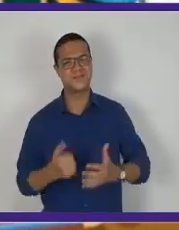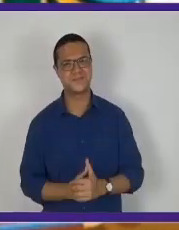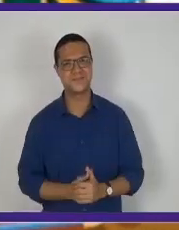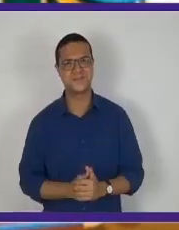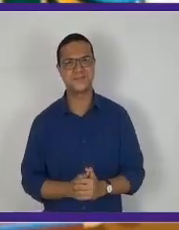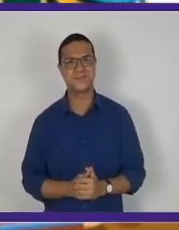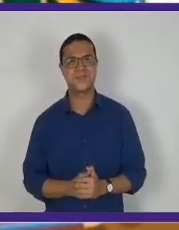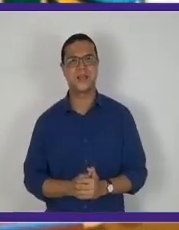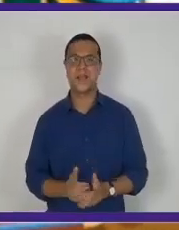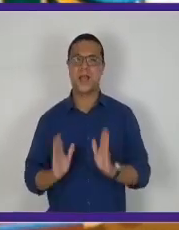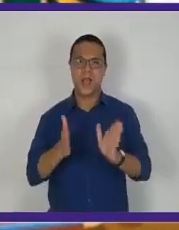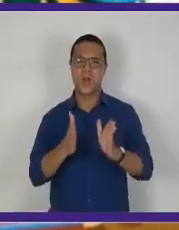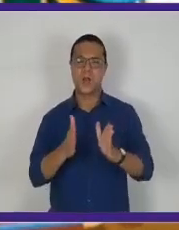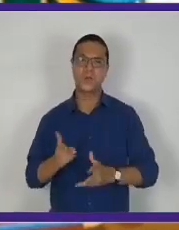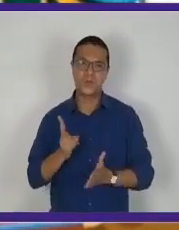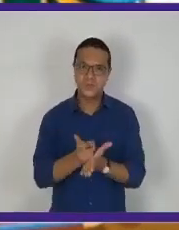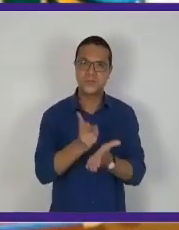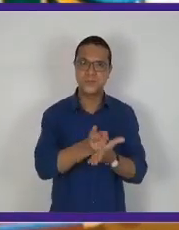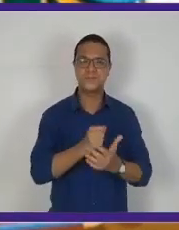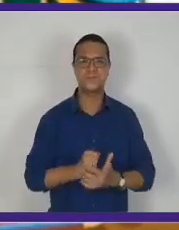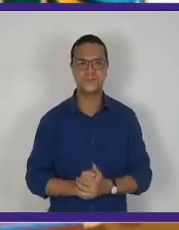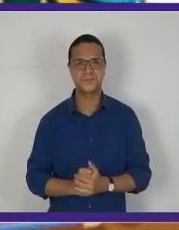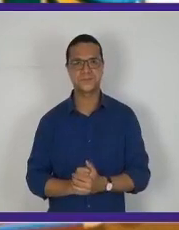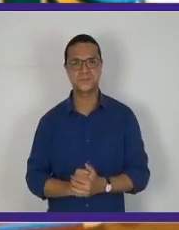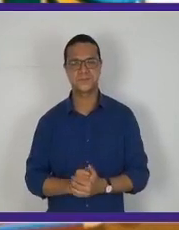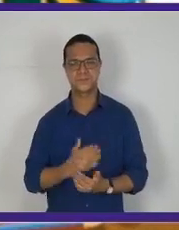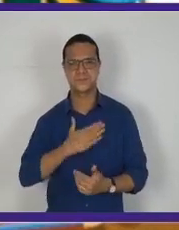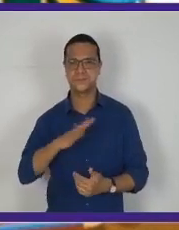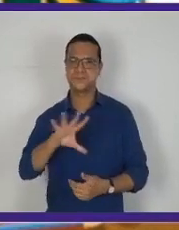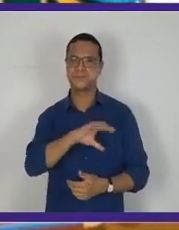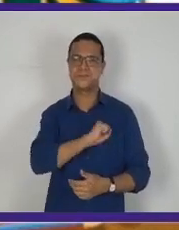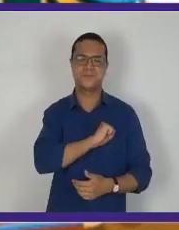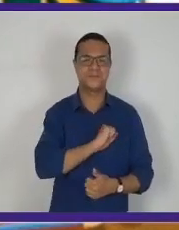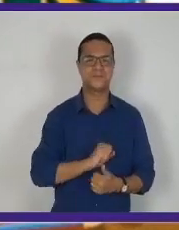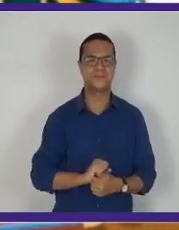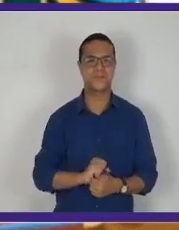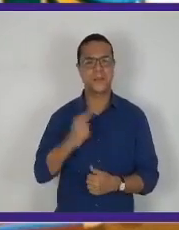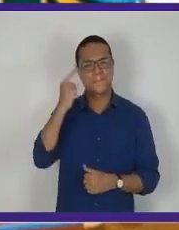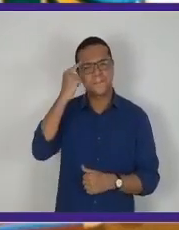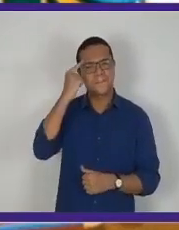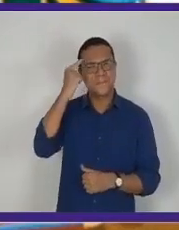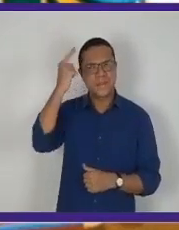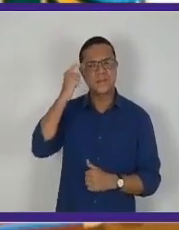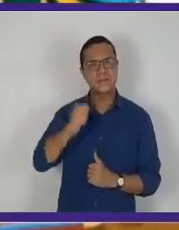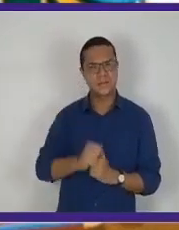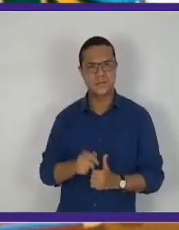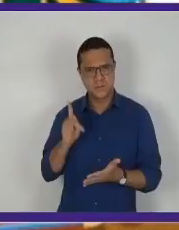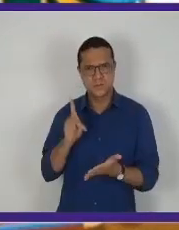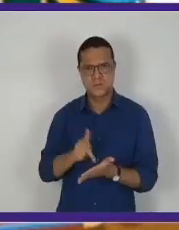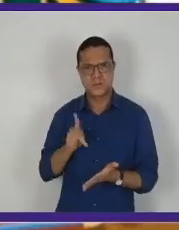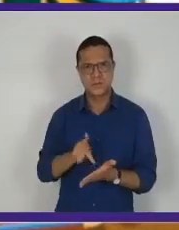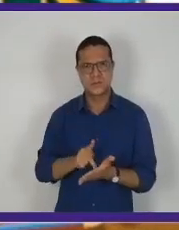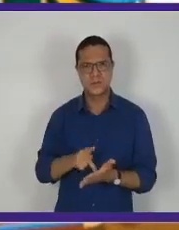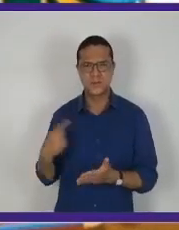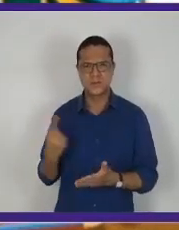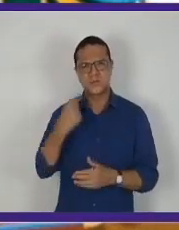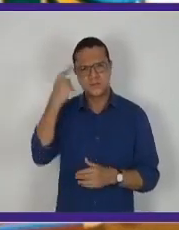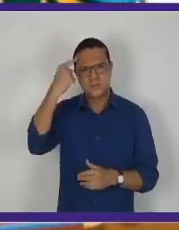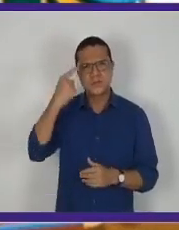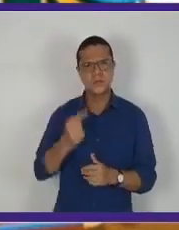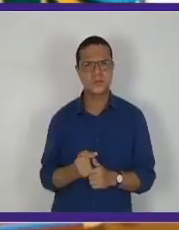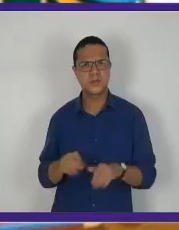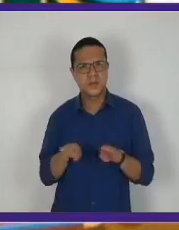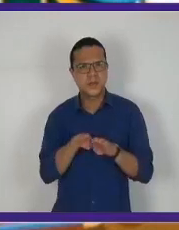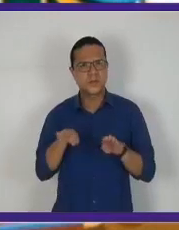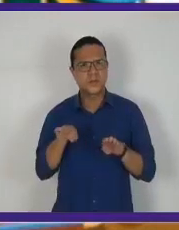Vamos agora continuar. E nós vamos agora, meus amores, refletir. Não verdade? Vamos